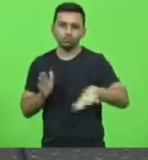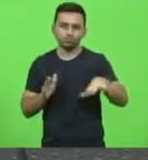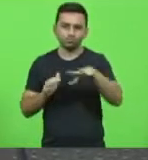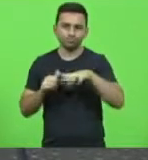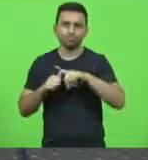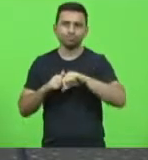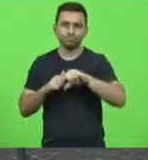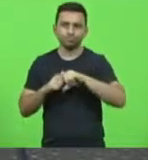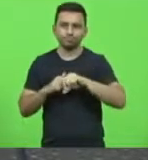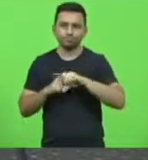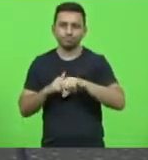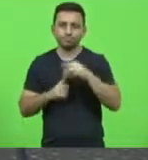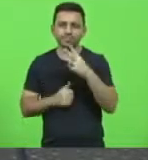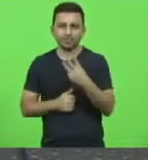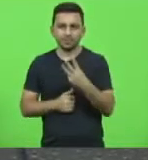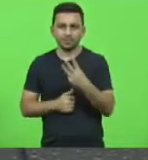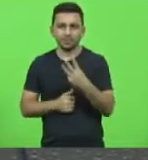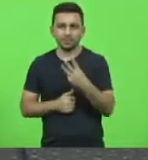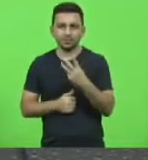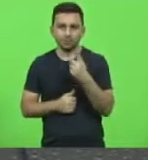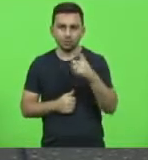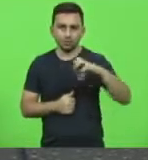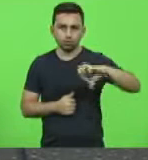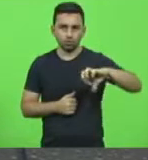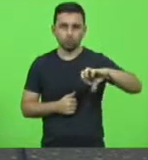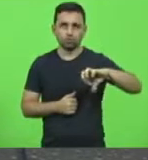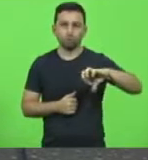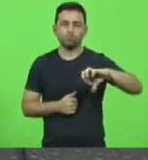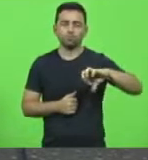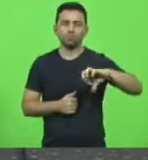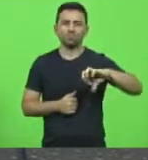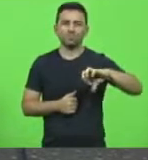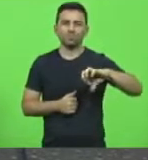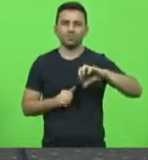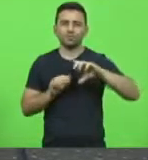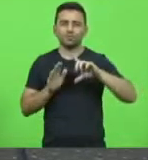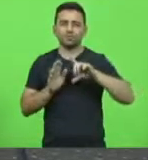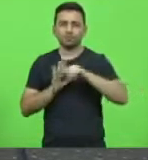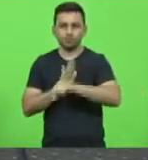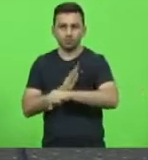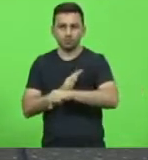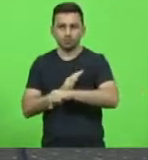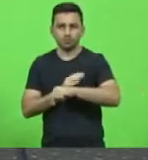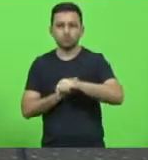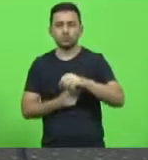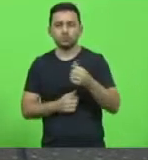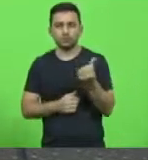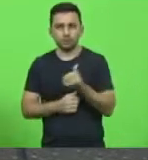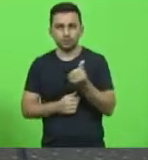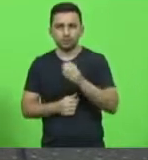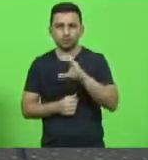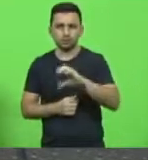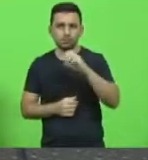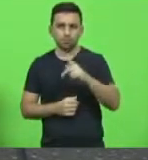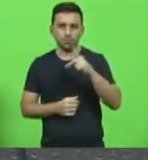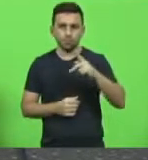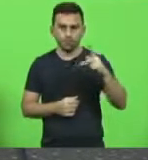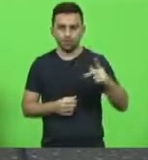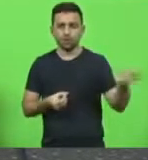319, inciso VI, do CPP, e sejam